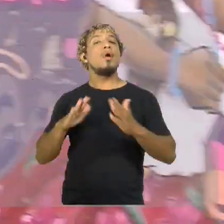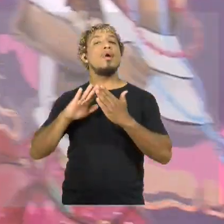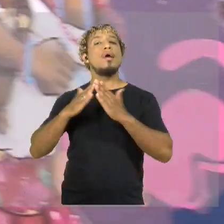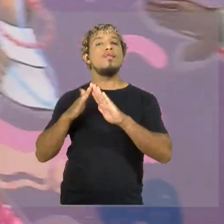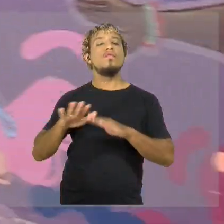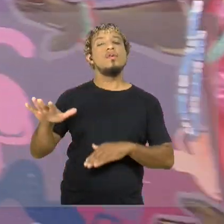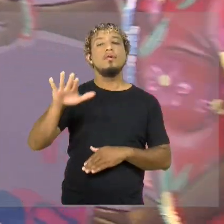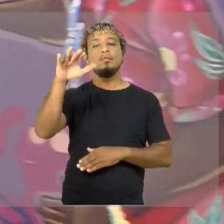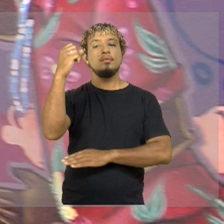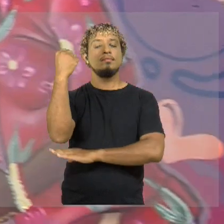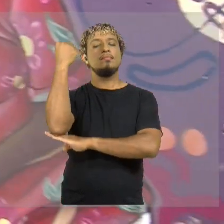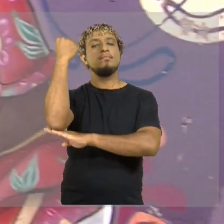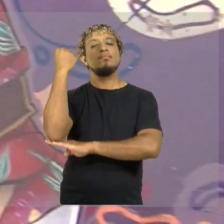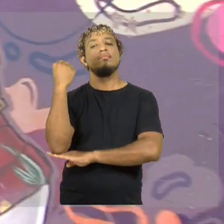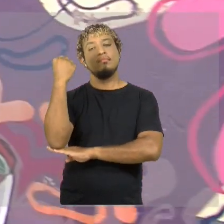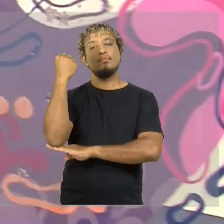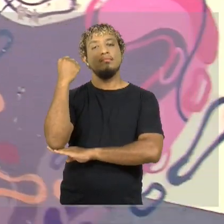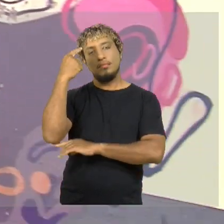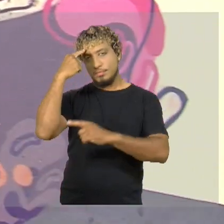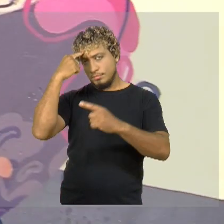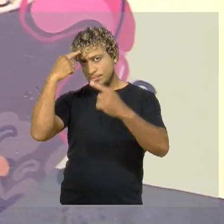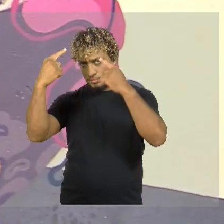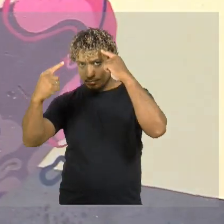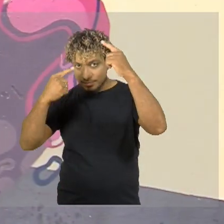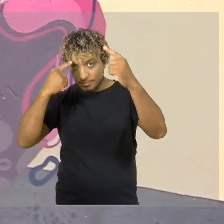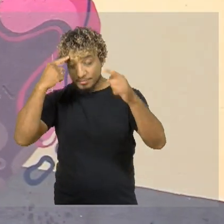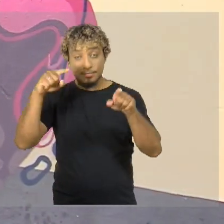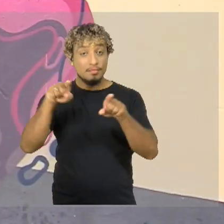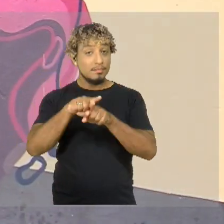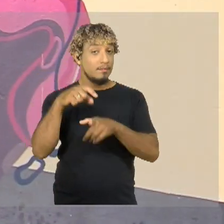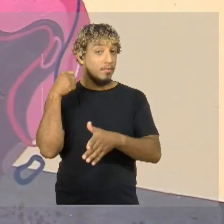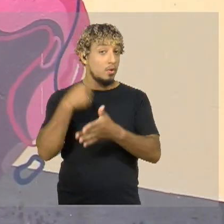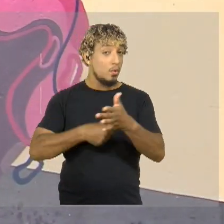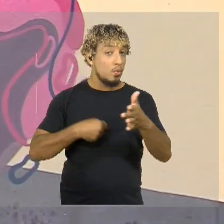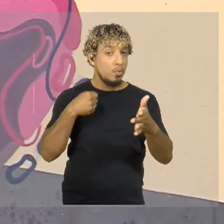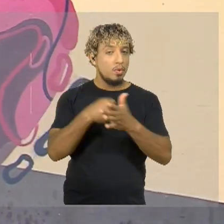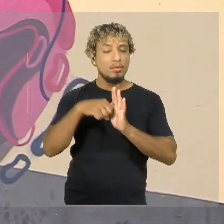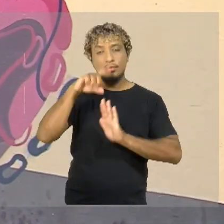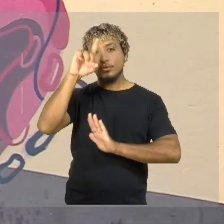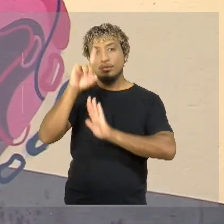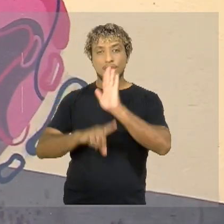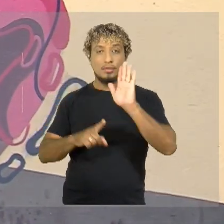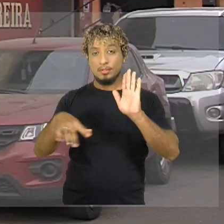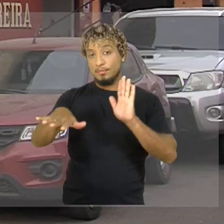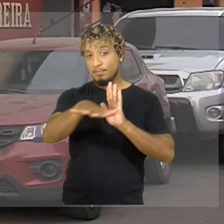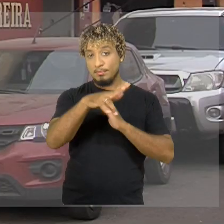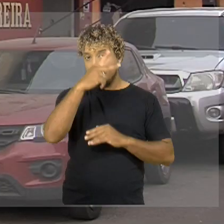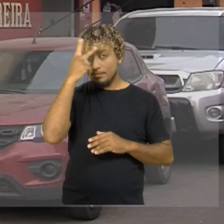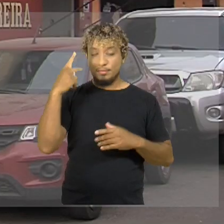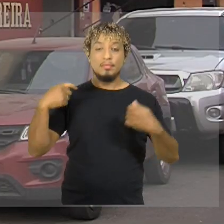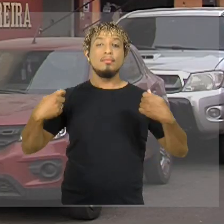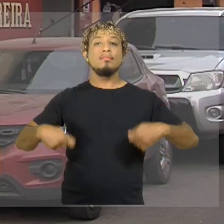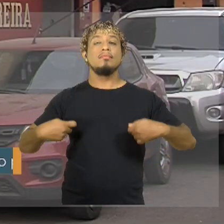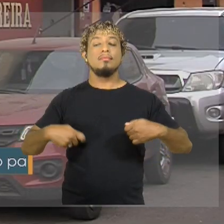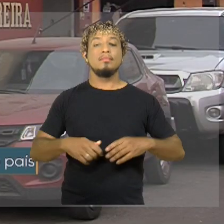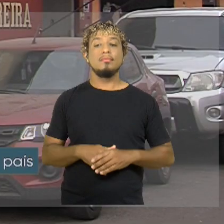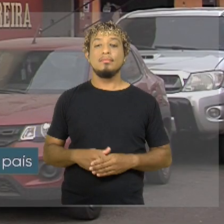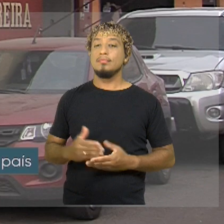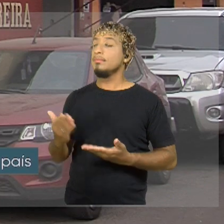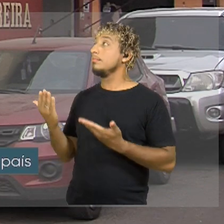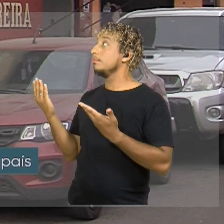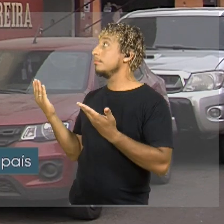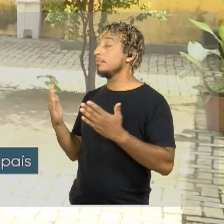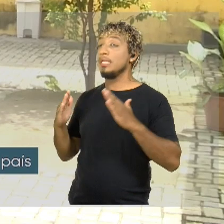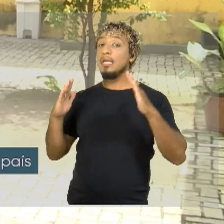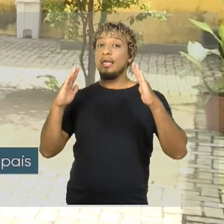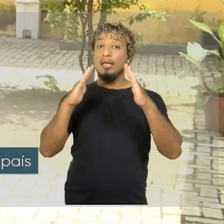é símbolo de resistência, criatividade e de luta pelos direitos de quem mais precisa. Esta é a Casa das